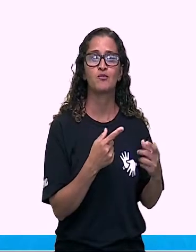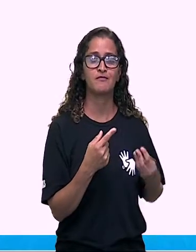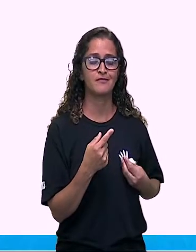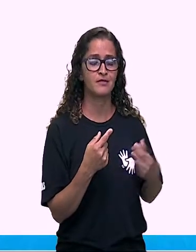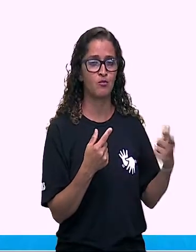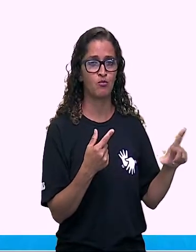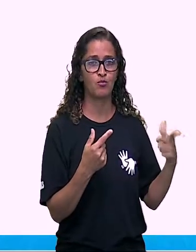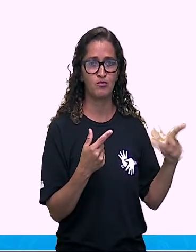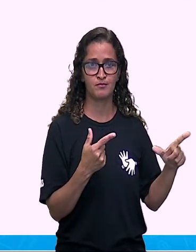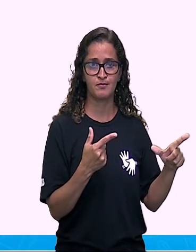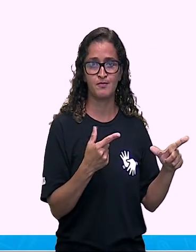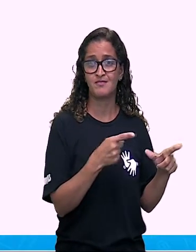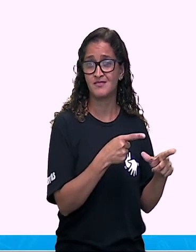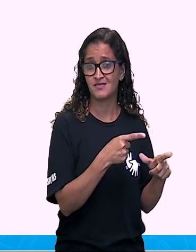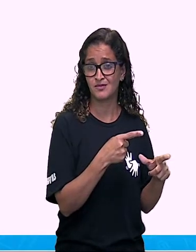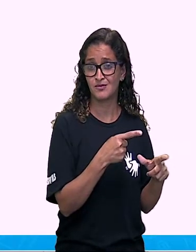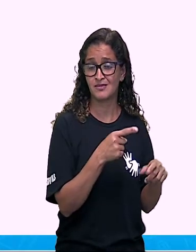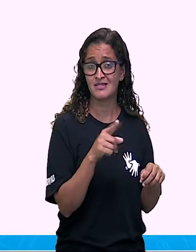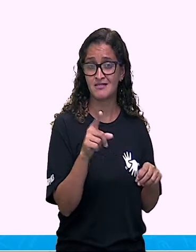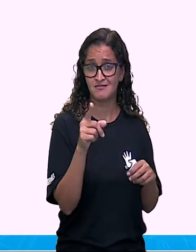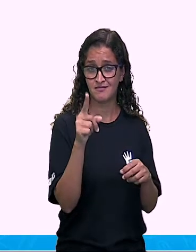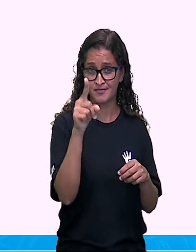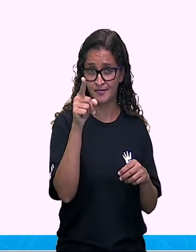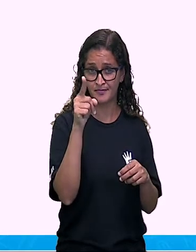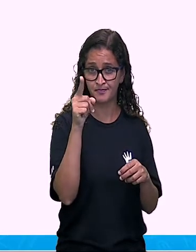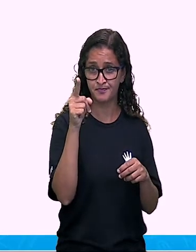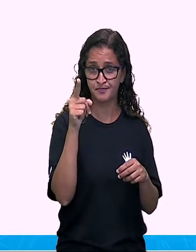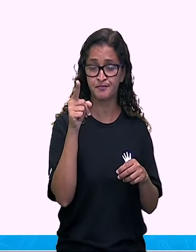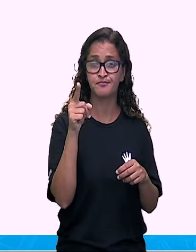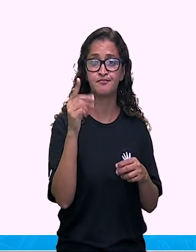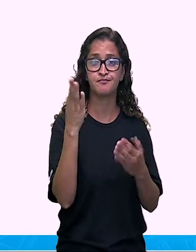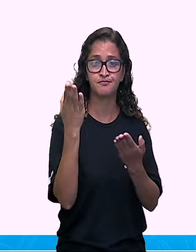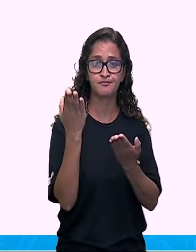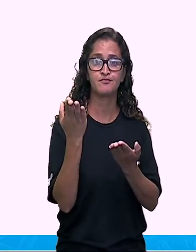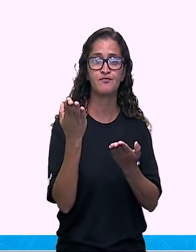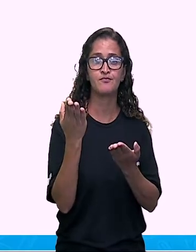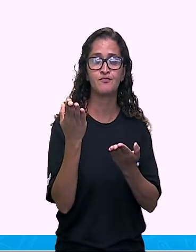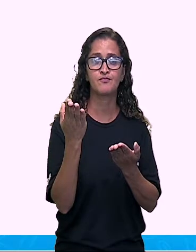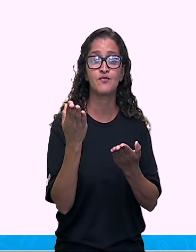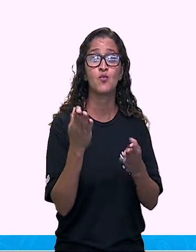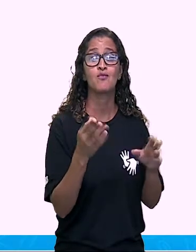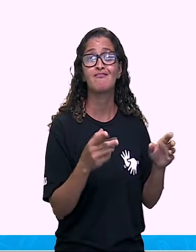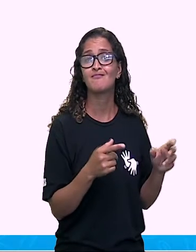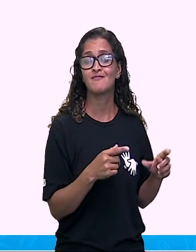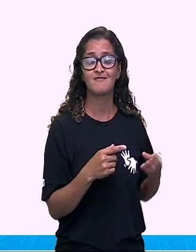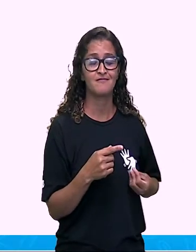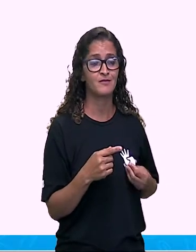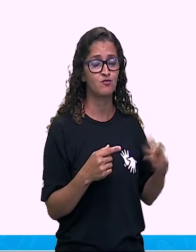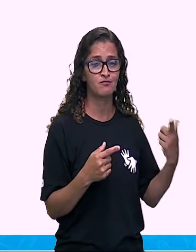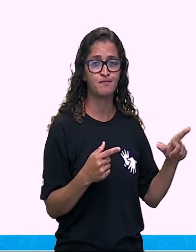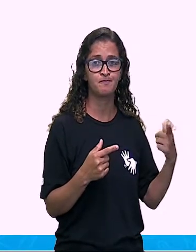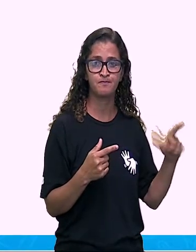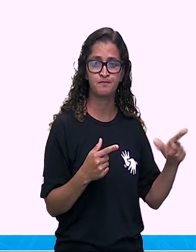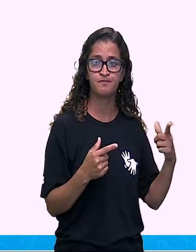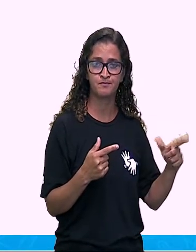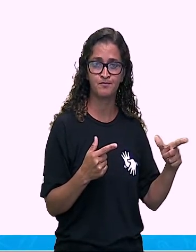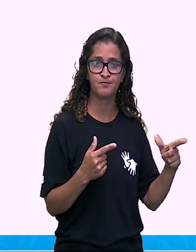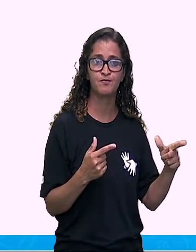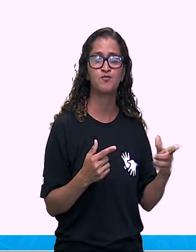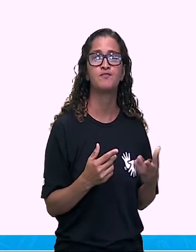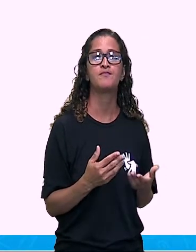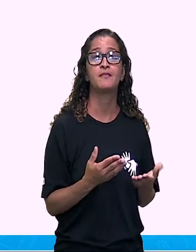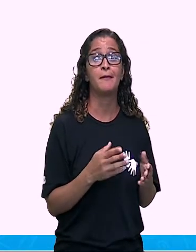vivos são aqueles inanimados. Quando falam que eles são inanimados, é porque eles não possuem vida, tá bom?